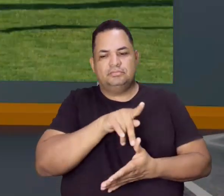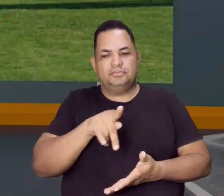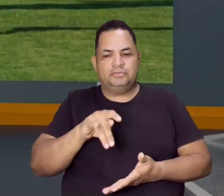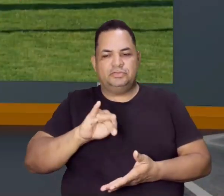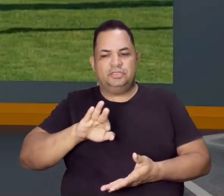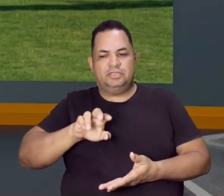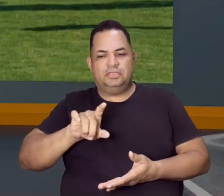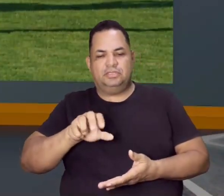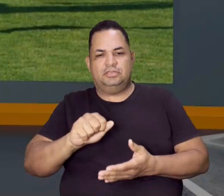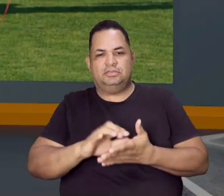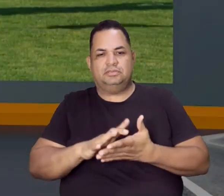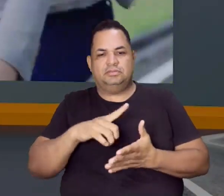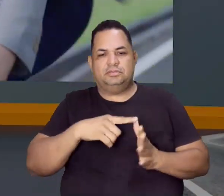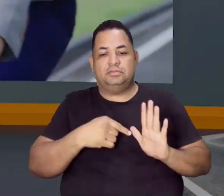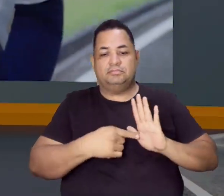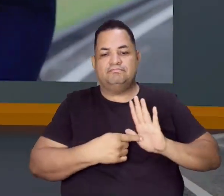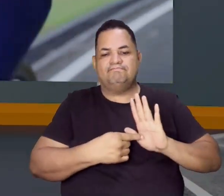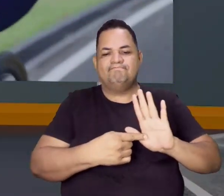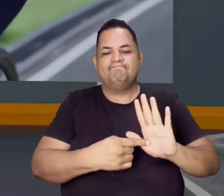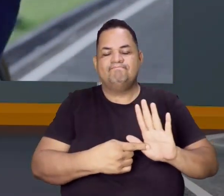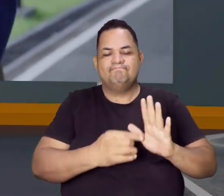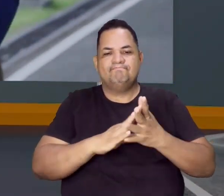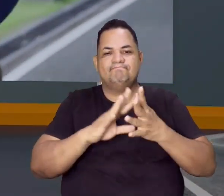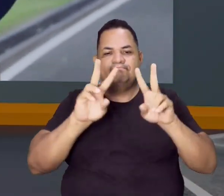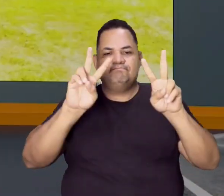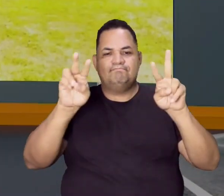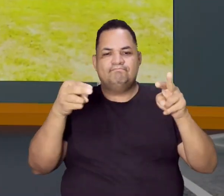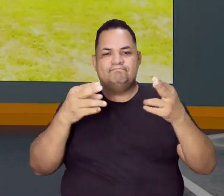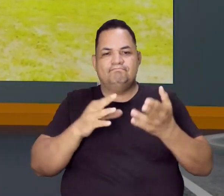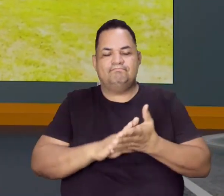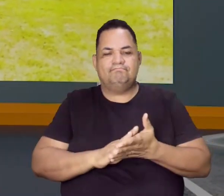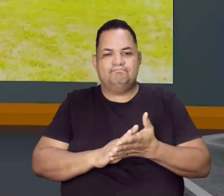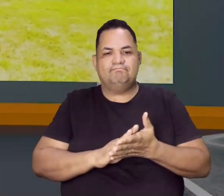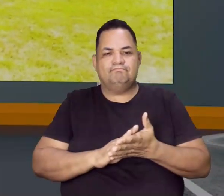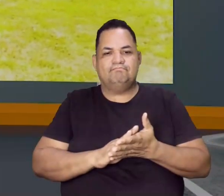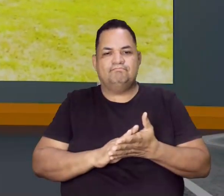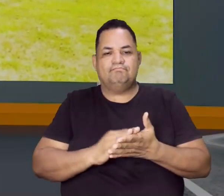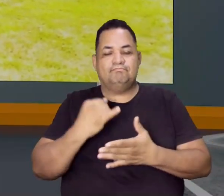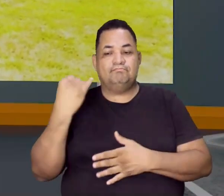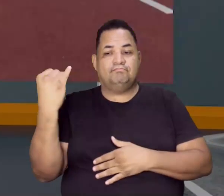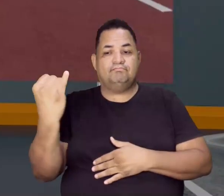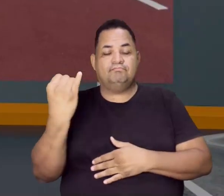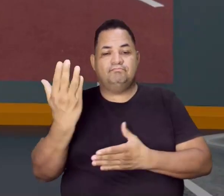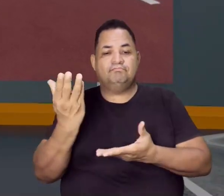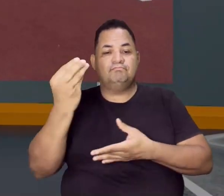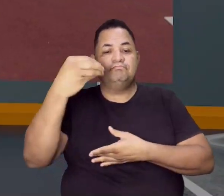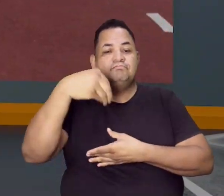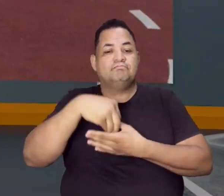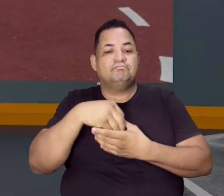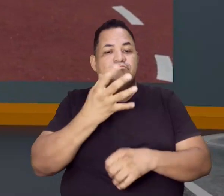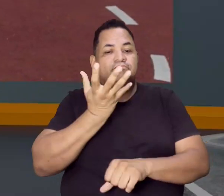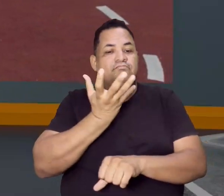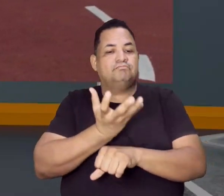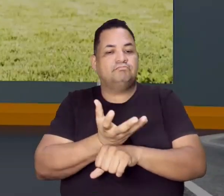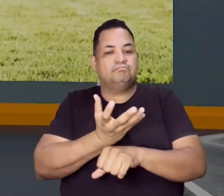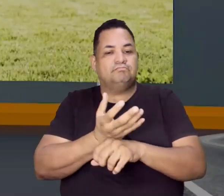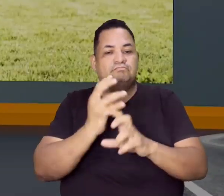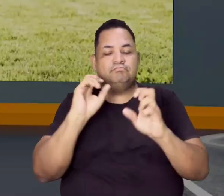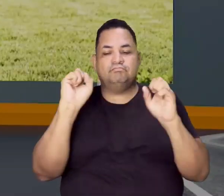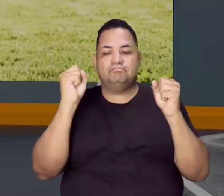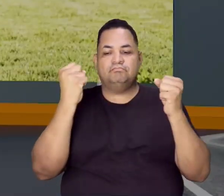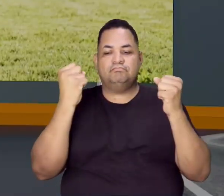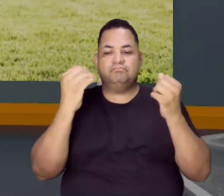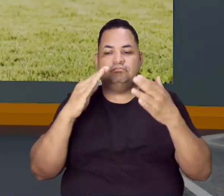vai trazer uma temática aí, entre tantas outras que são muito pertinentes, dentro do componente de Educação Física. Mas que